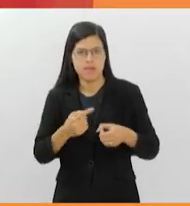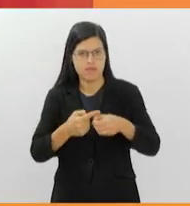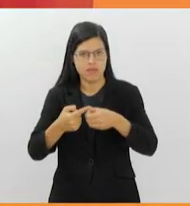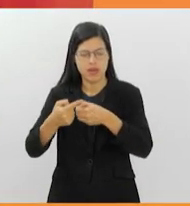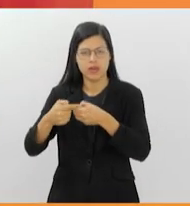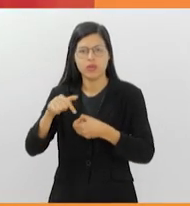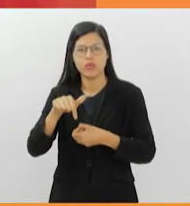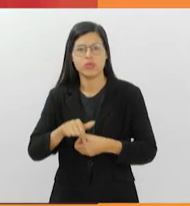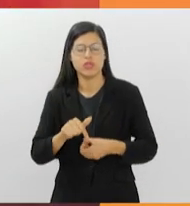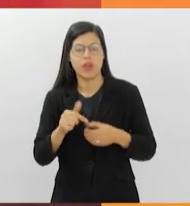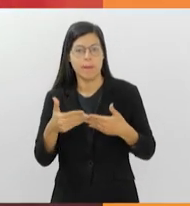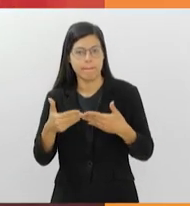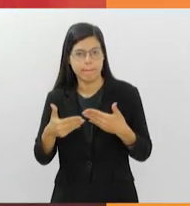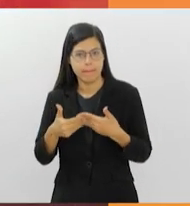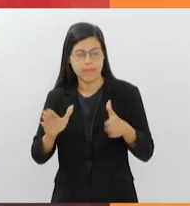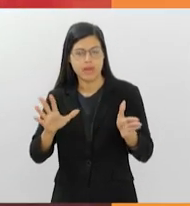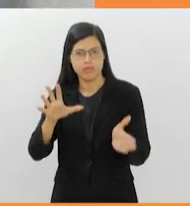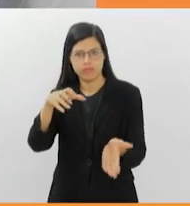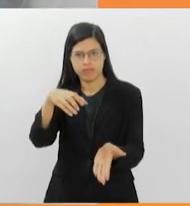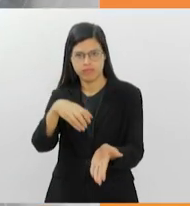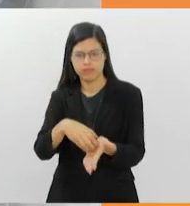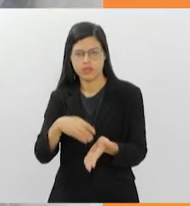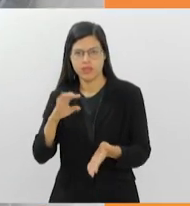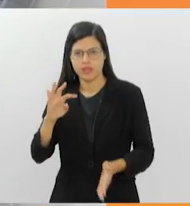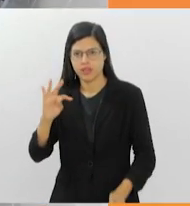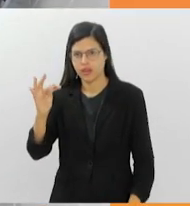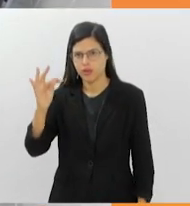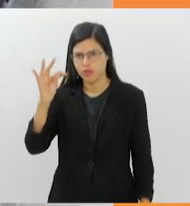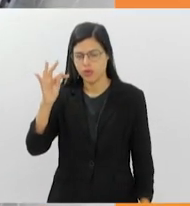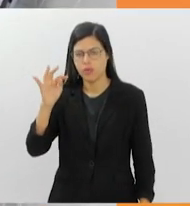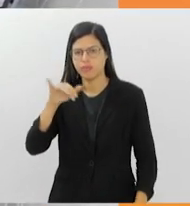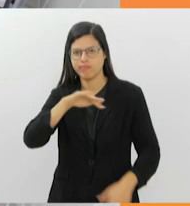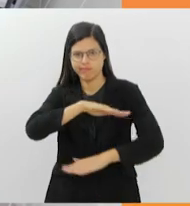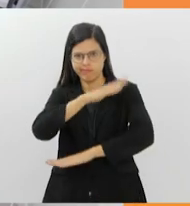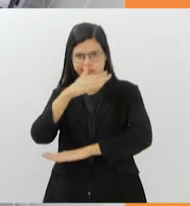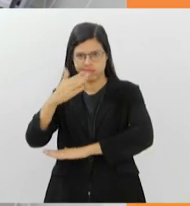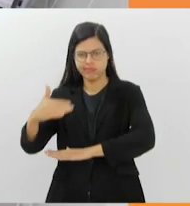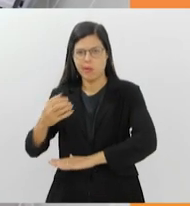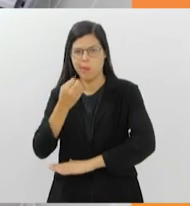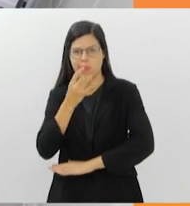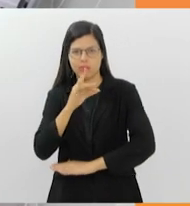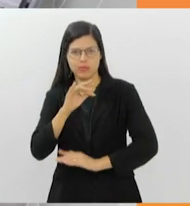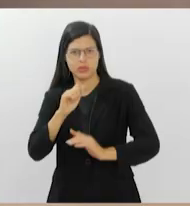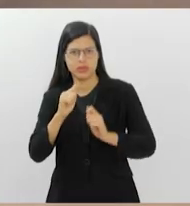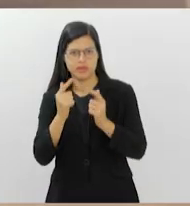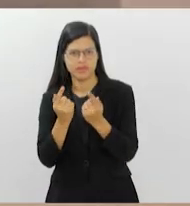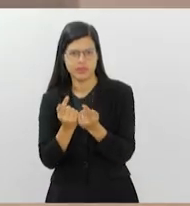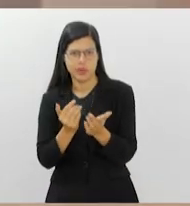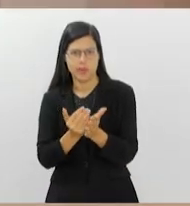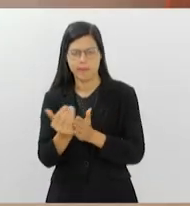Reinaugurado o hemonúcleo de Teresópolis, na região serrana. O Bom Dia Alerj começa agora.